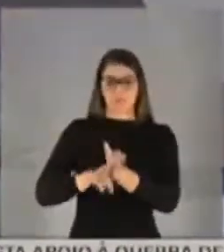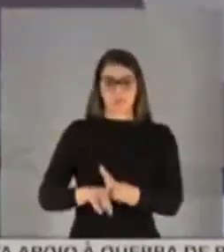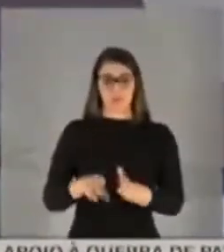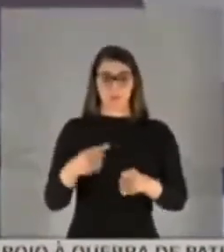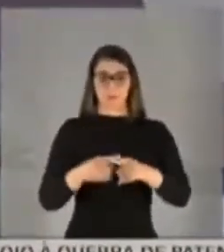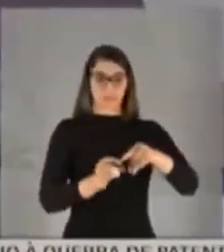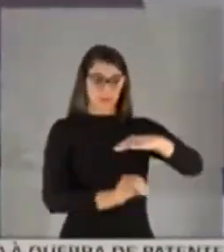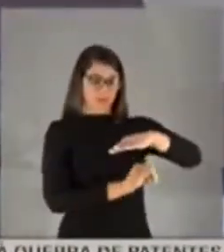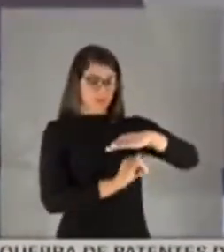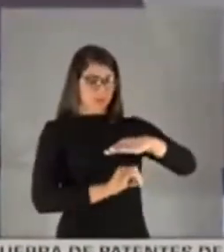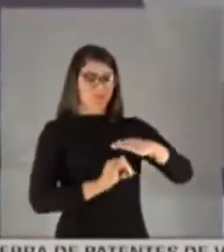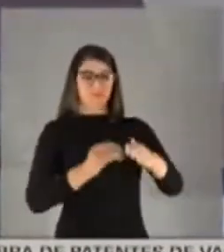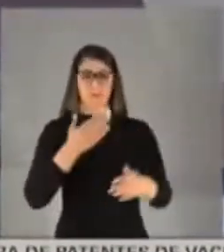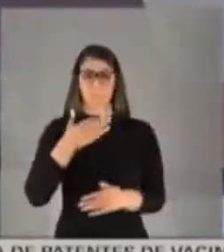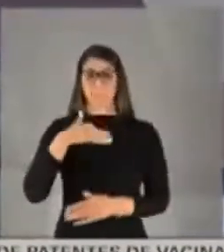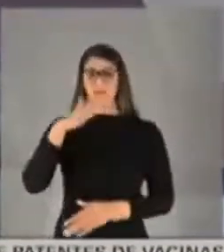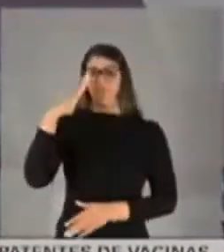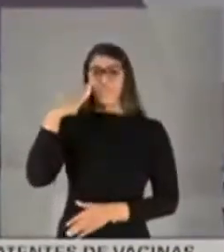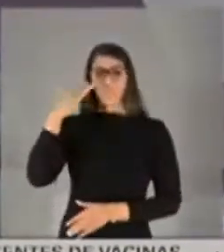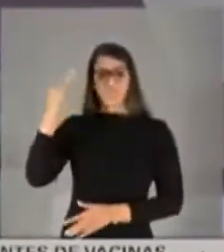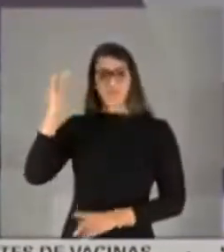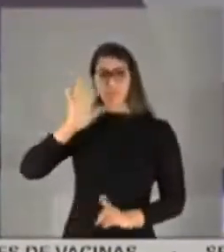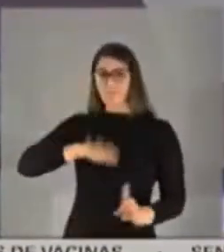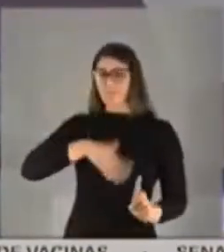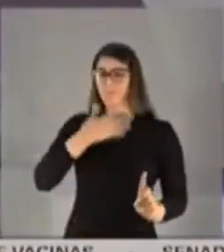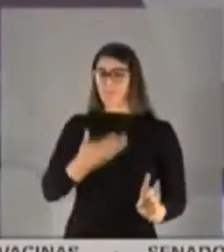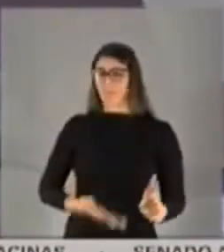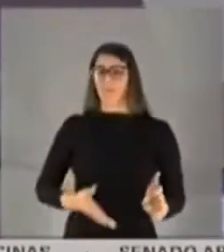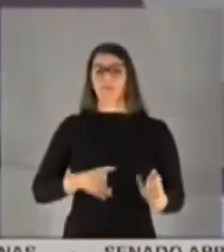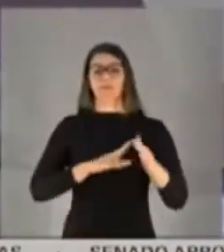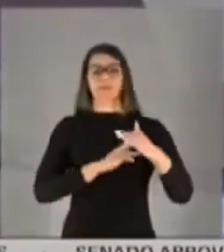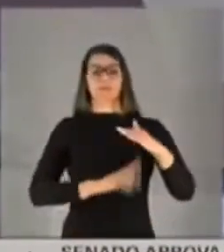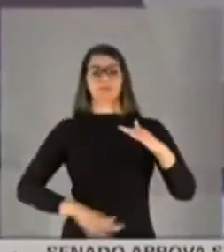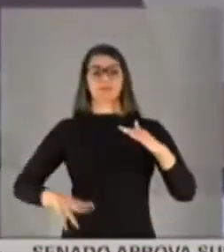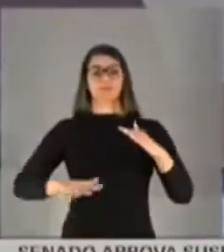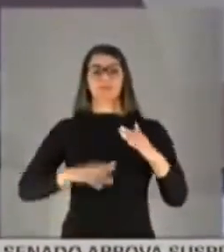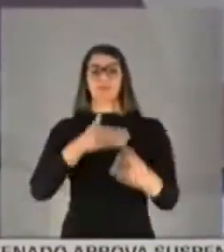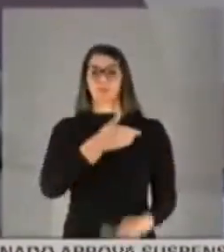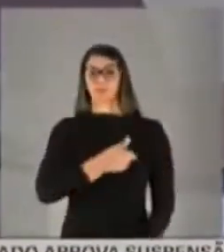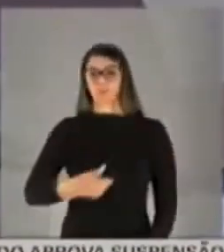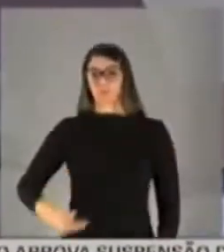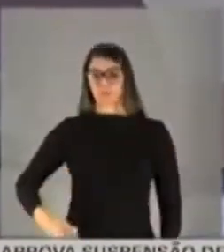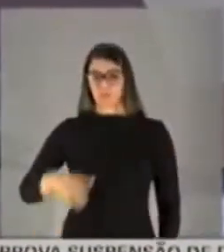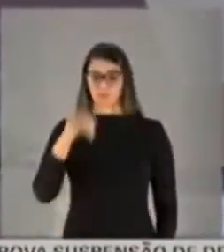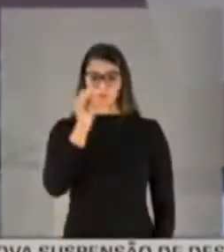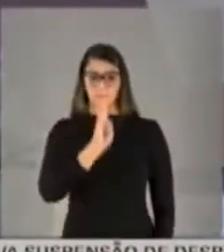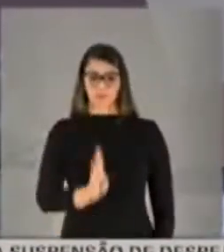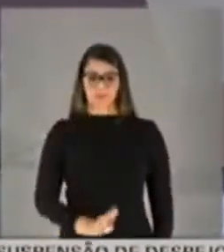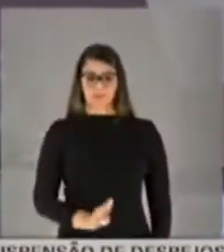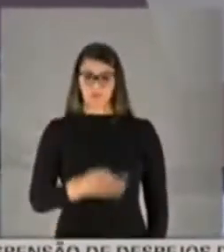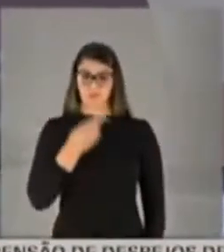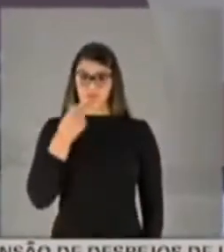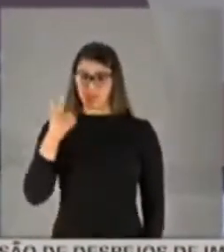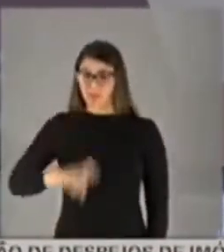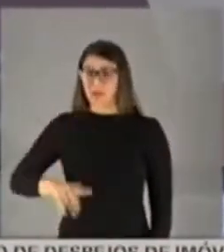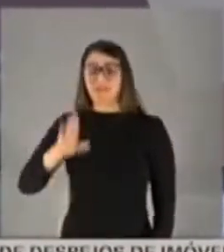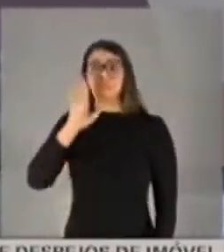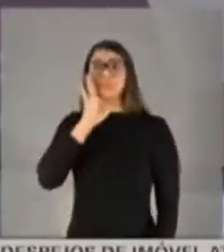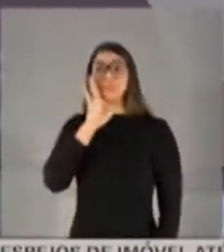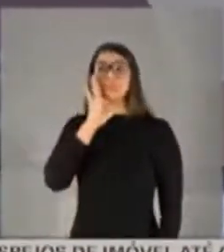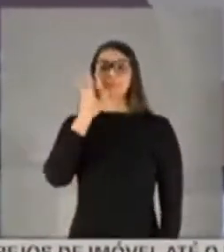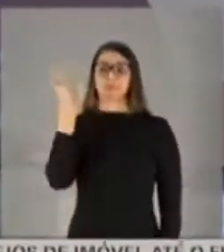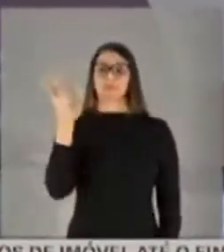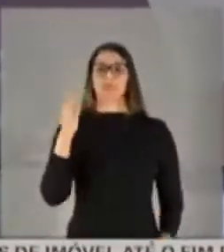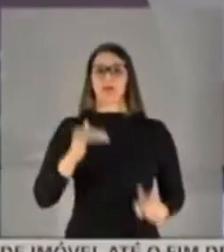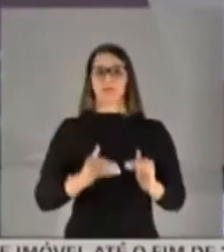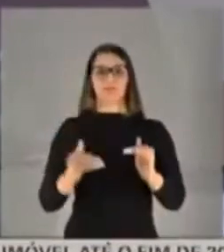instituições mais prestigiosas das universidades públicas do Brasil. Repito, das mais prestigiosas,